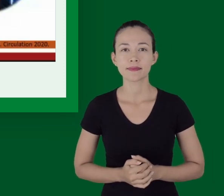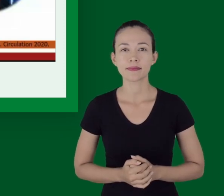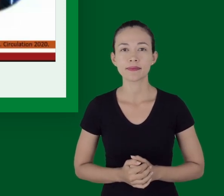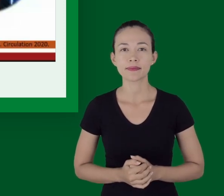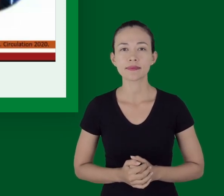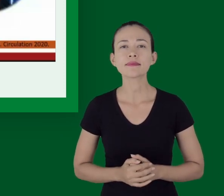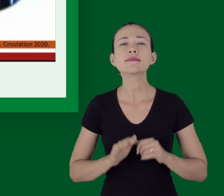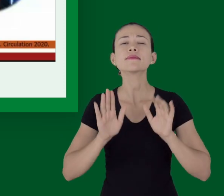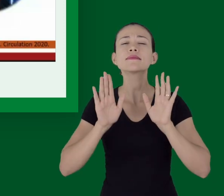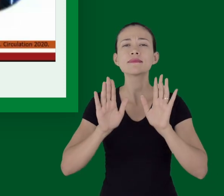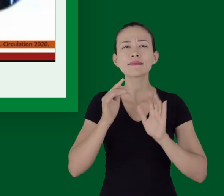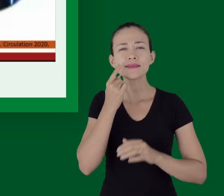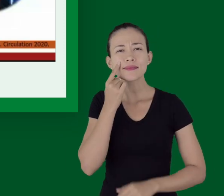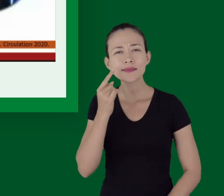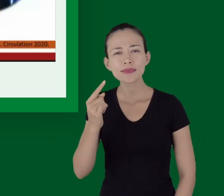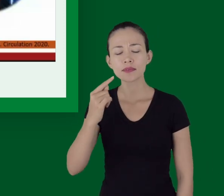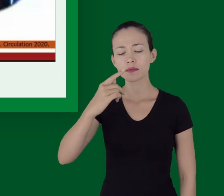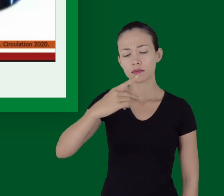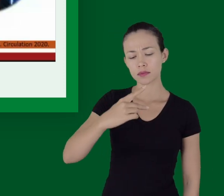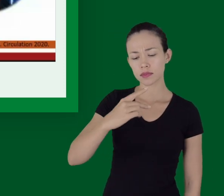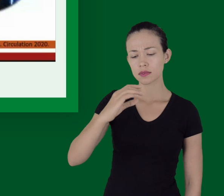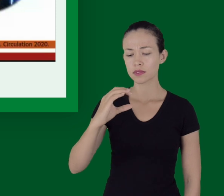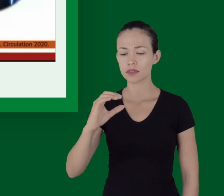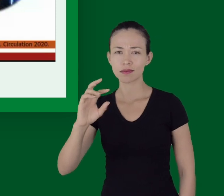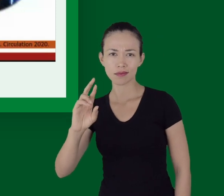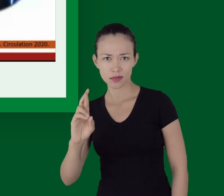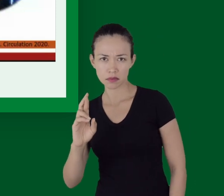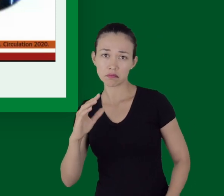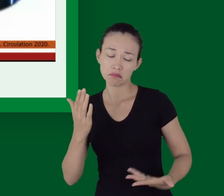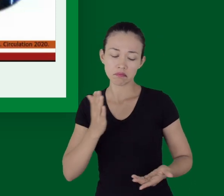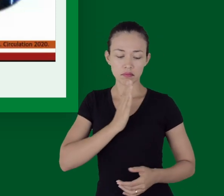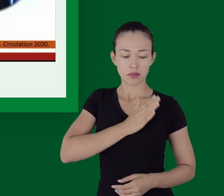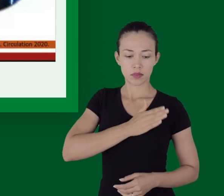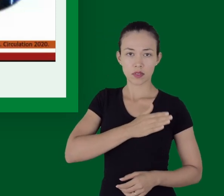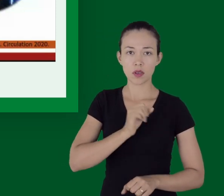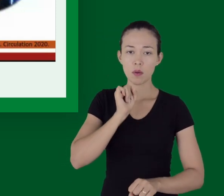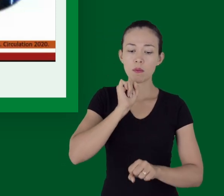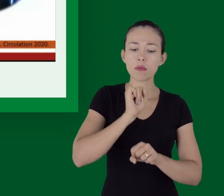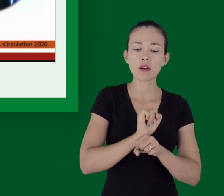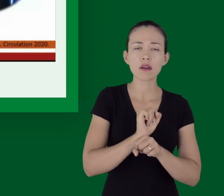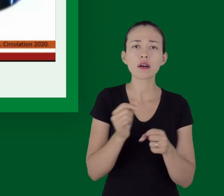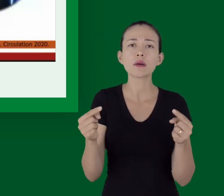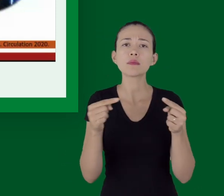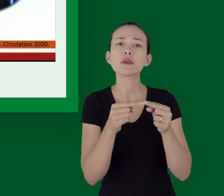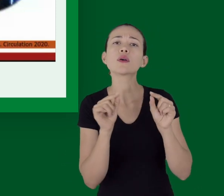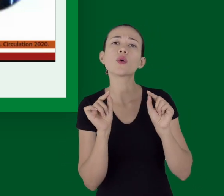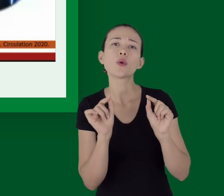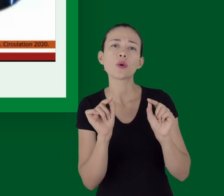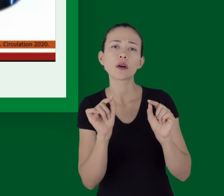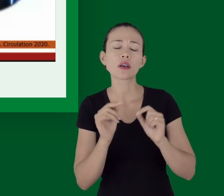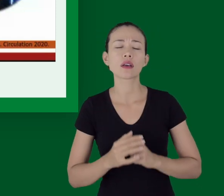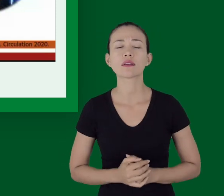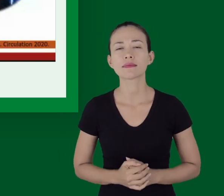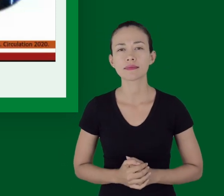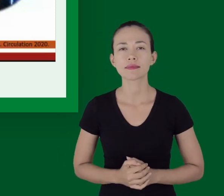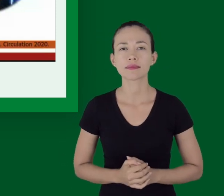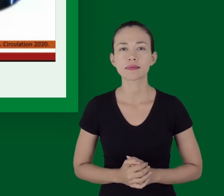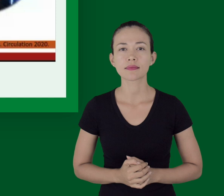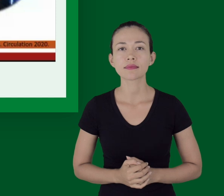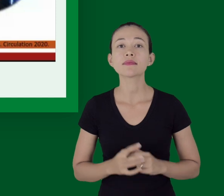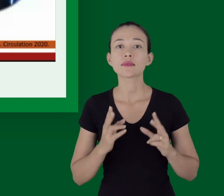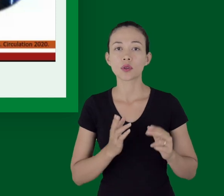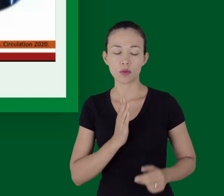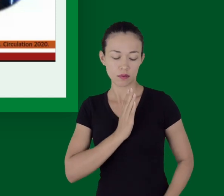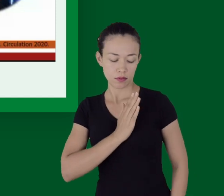Começando pela etiologia. Qual o conceito de parada cardiorrespiratória? A parada cardiorrespiratória é o cessar